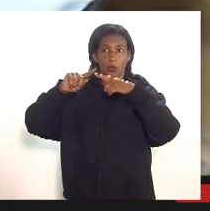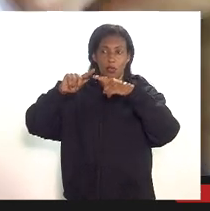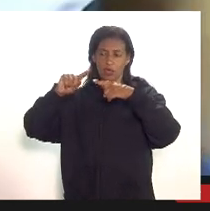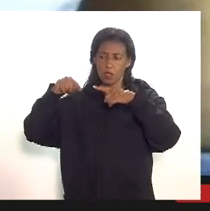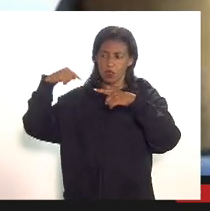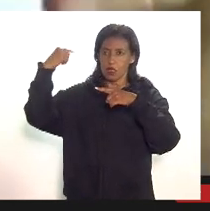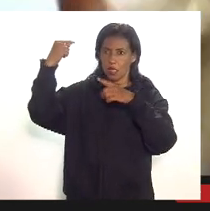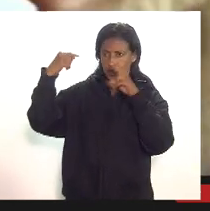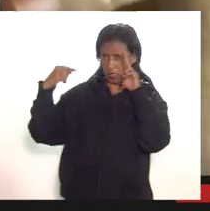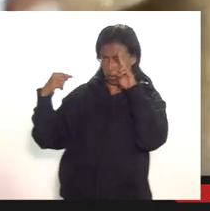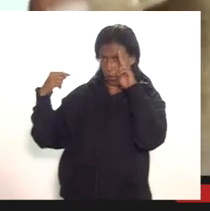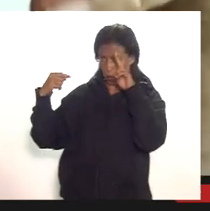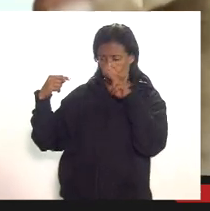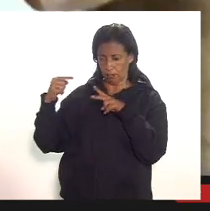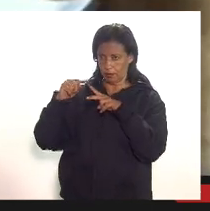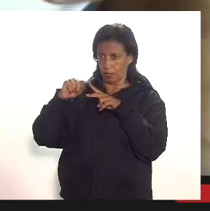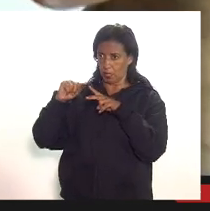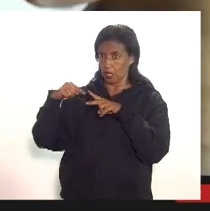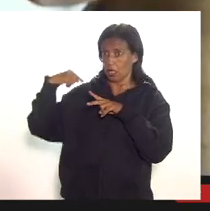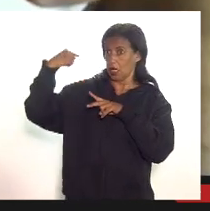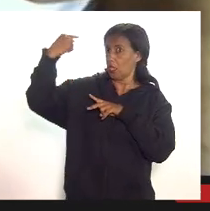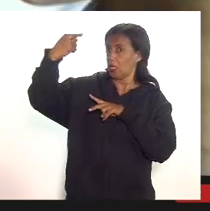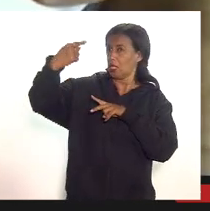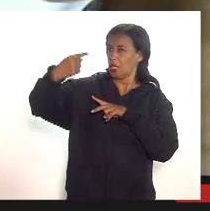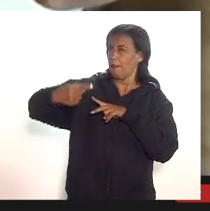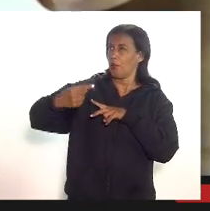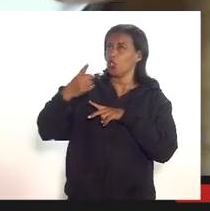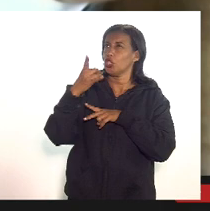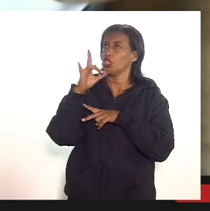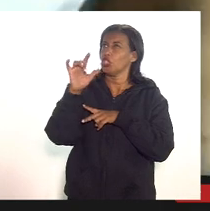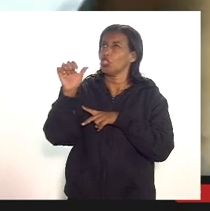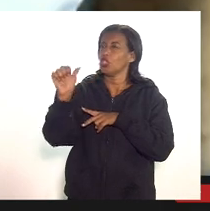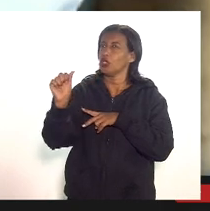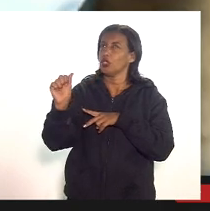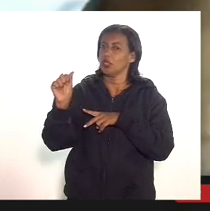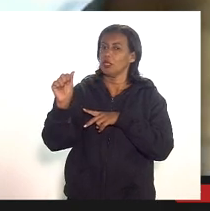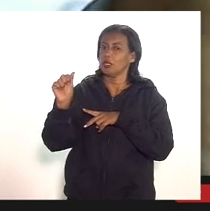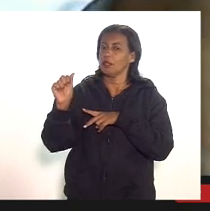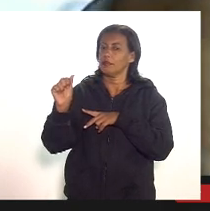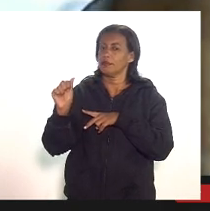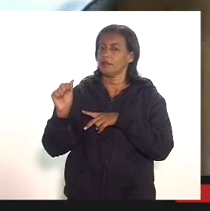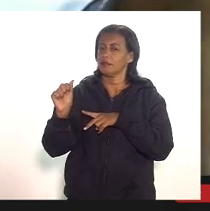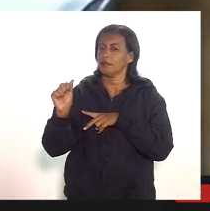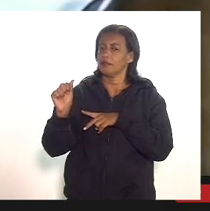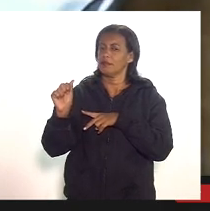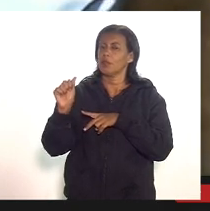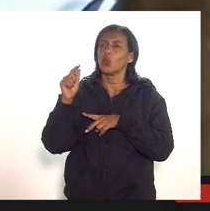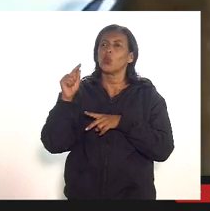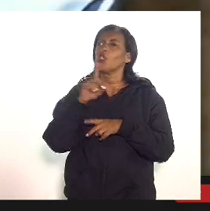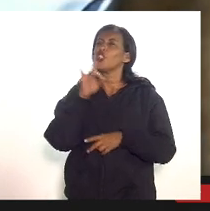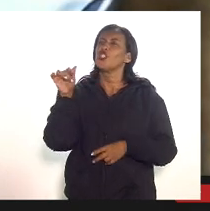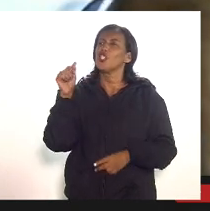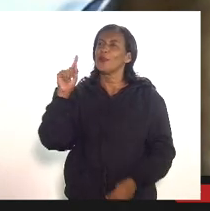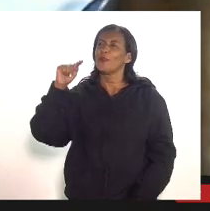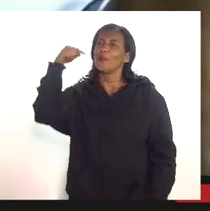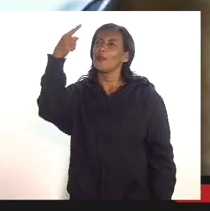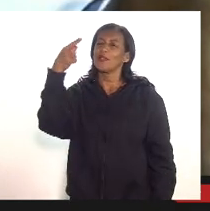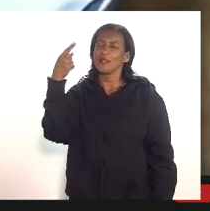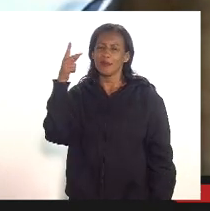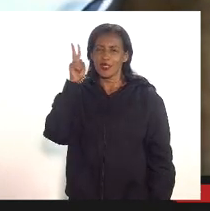segunda-feira próxima que vai ser dia qual é a próxima segunda aí me ajuda aí